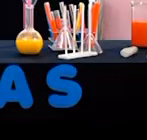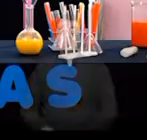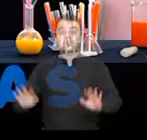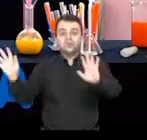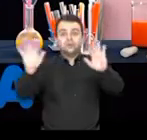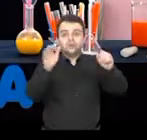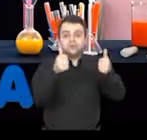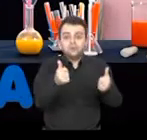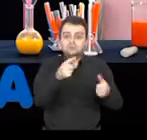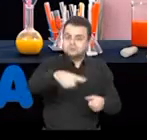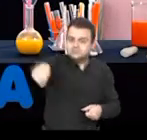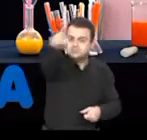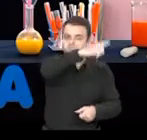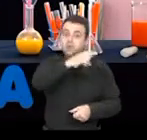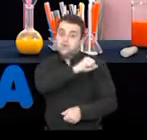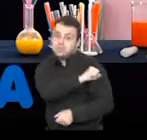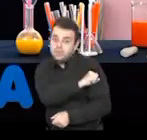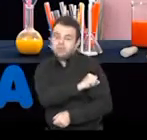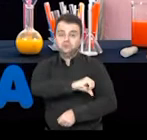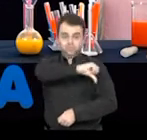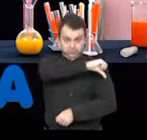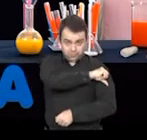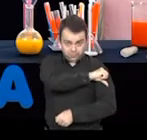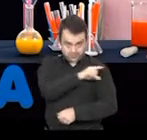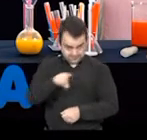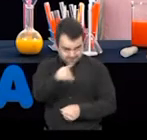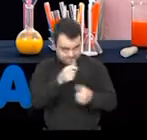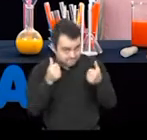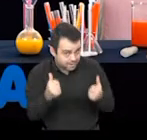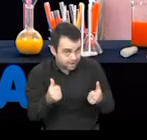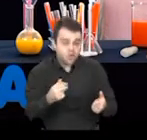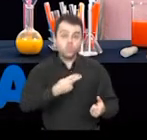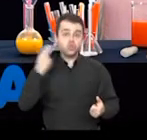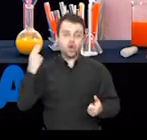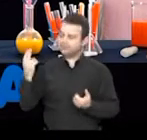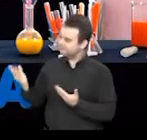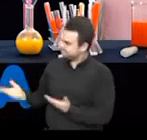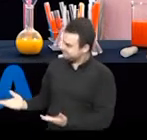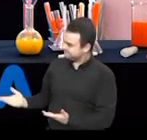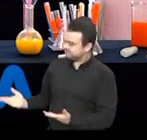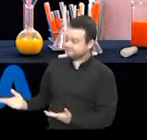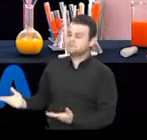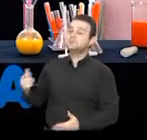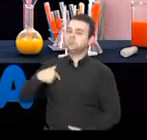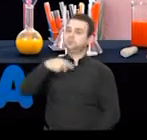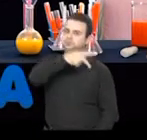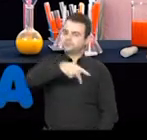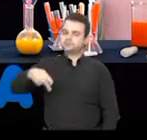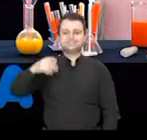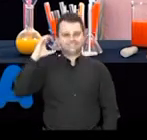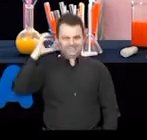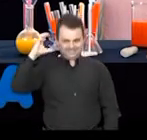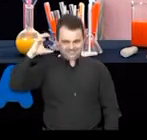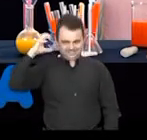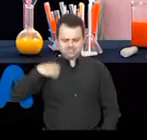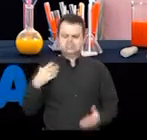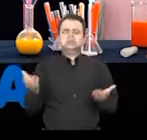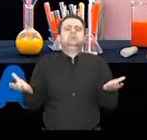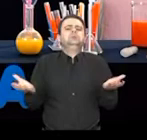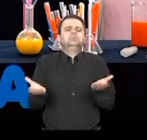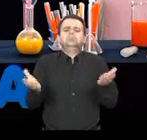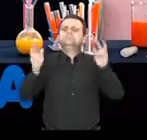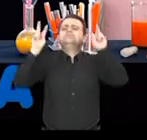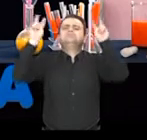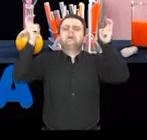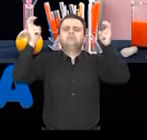Olá, pessoal, que é do oitavo e nono ano. Tudo bem? Meu nome é Cecília, eu sou professora de ciências e